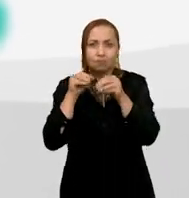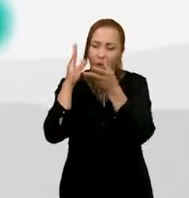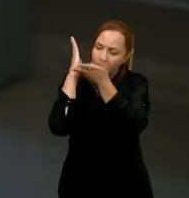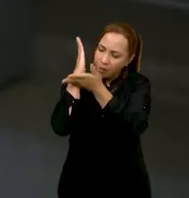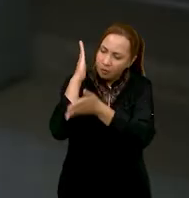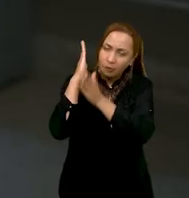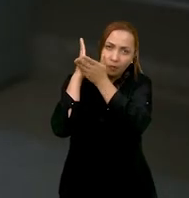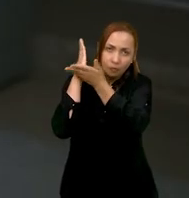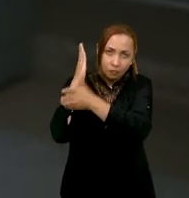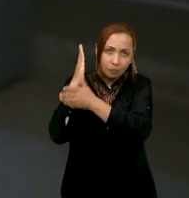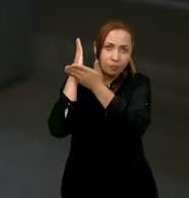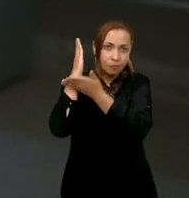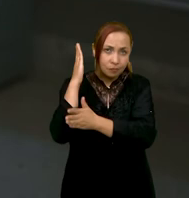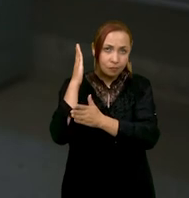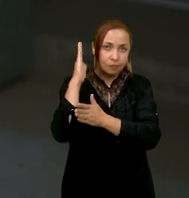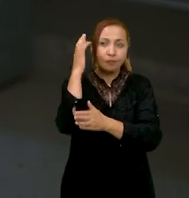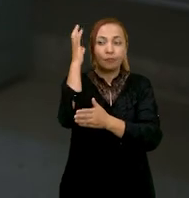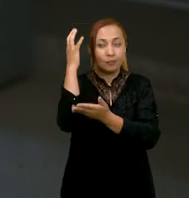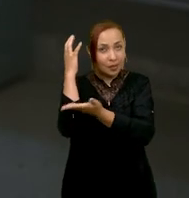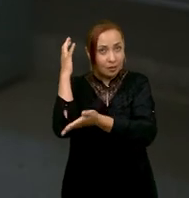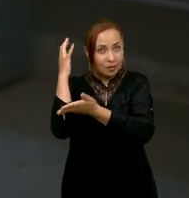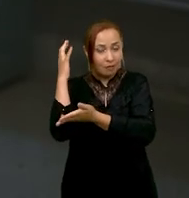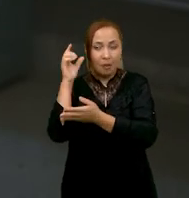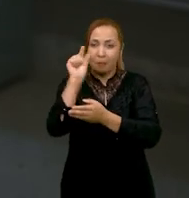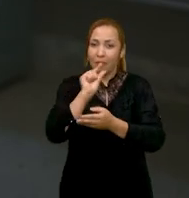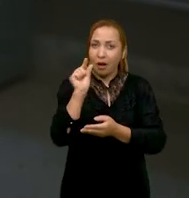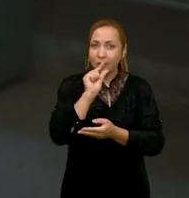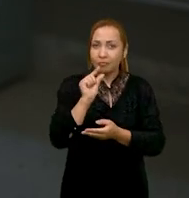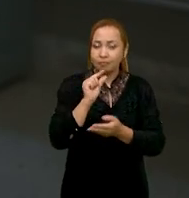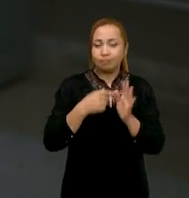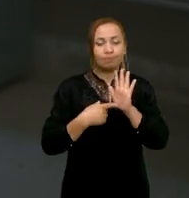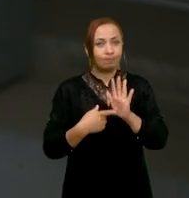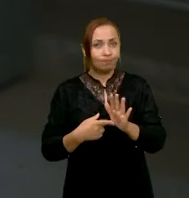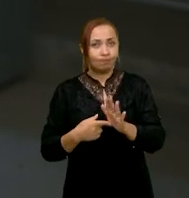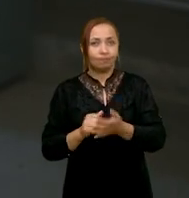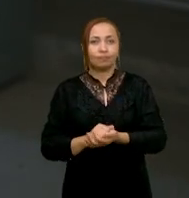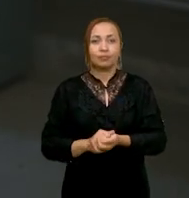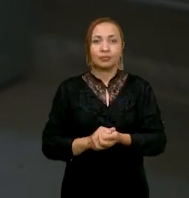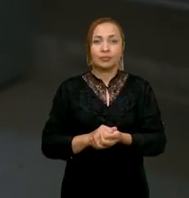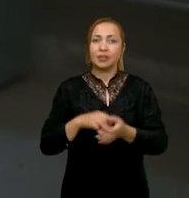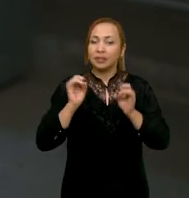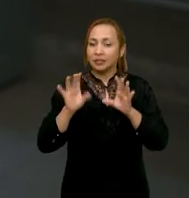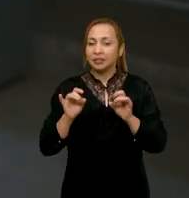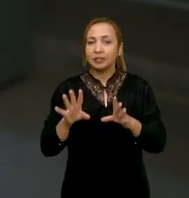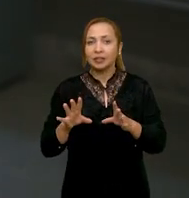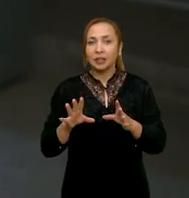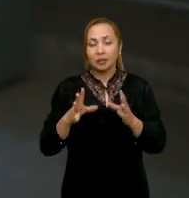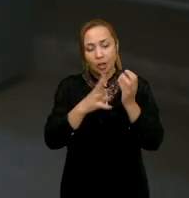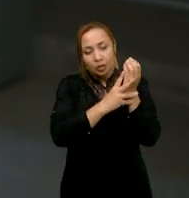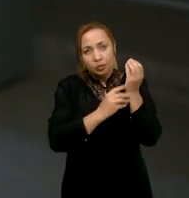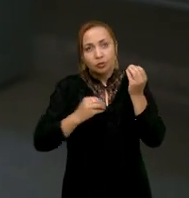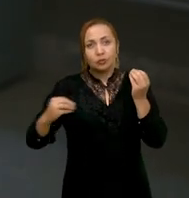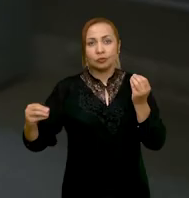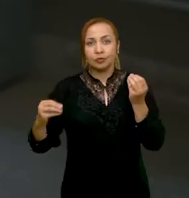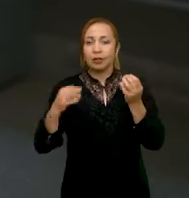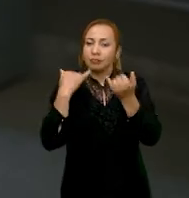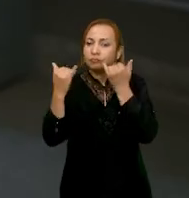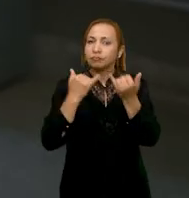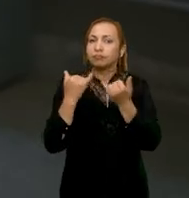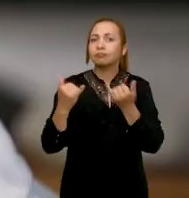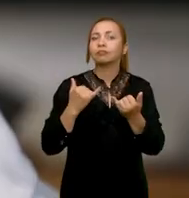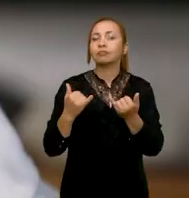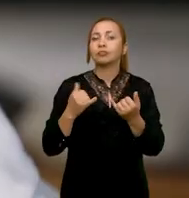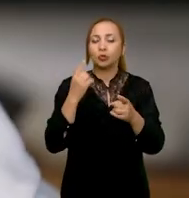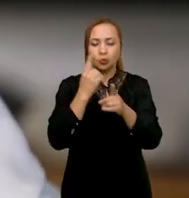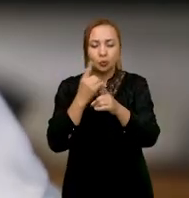é um material pequeno, uma amostra pequena como essa, que permite extrair essas informações.